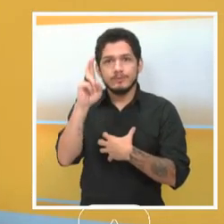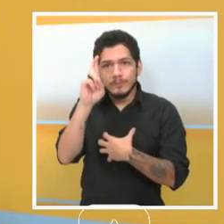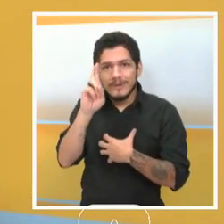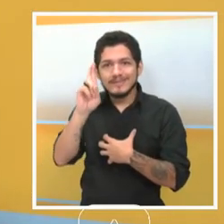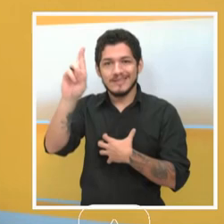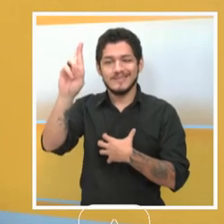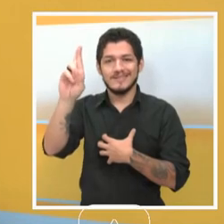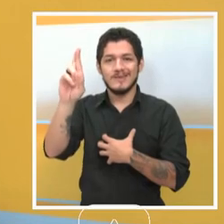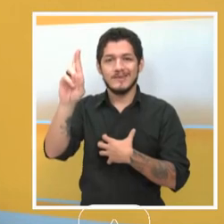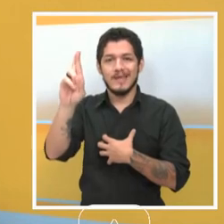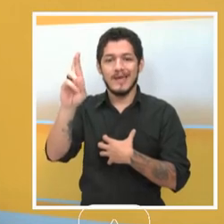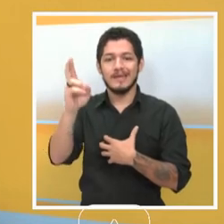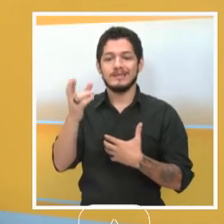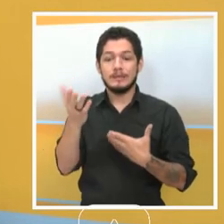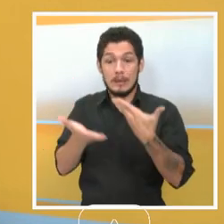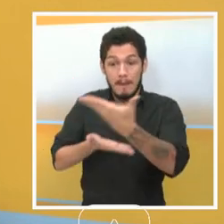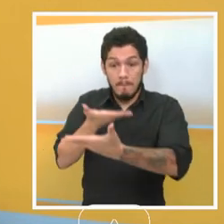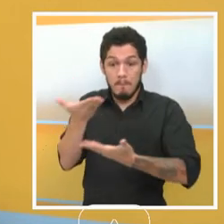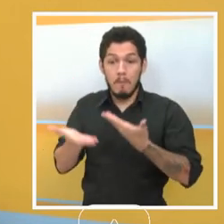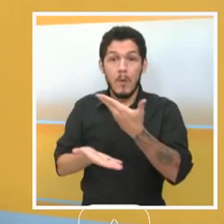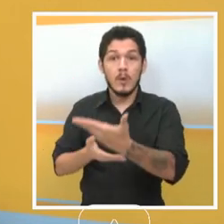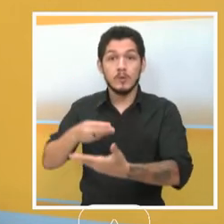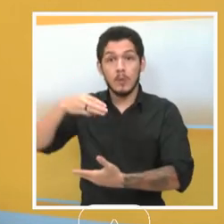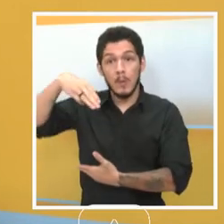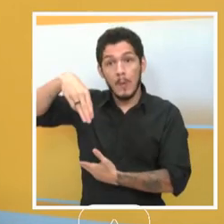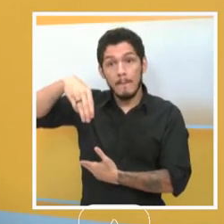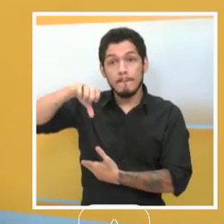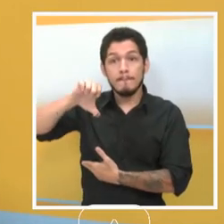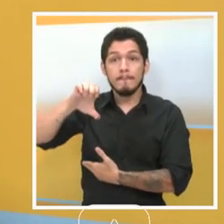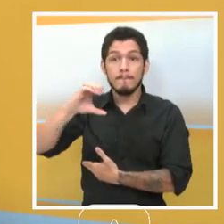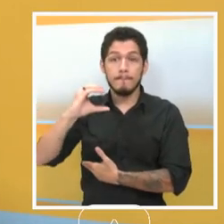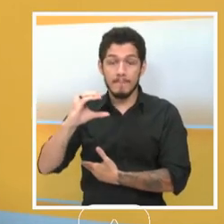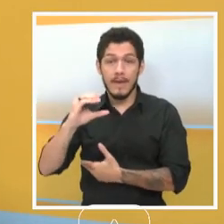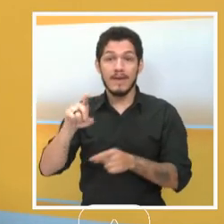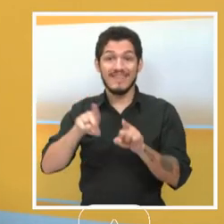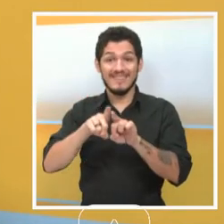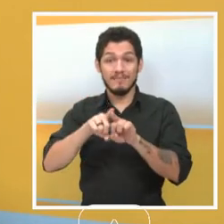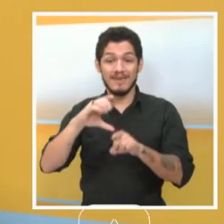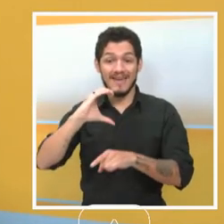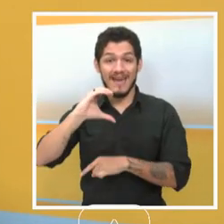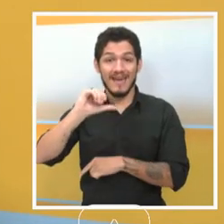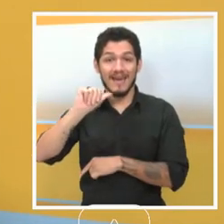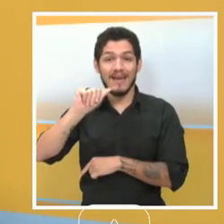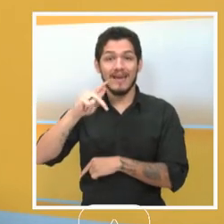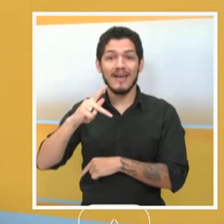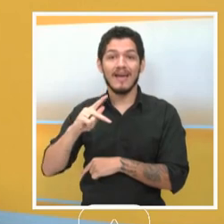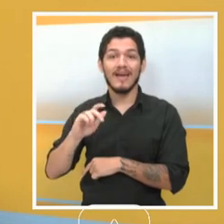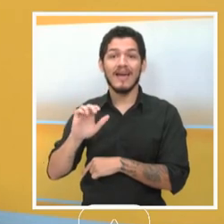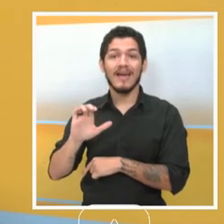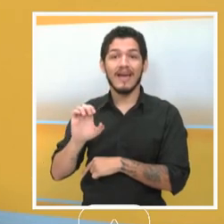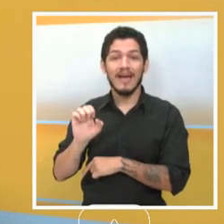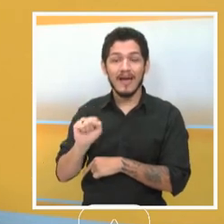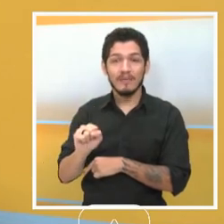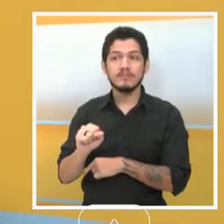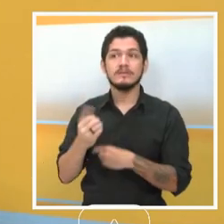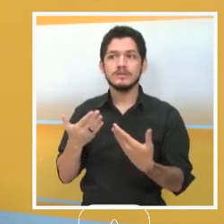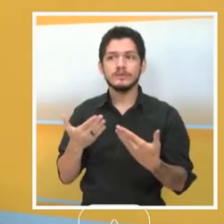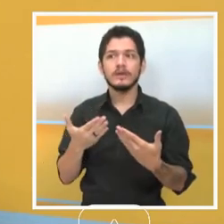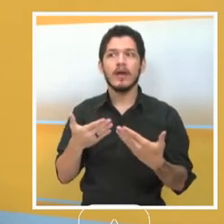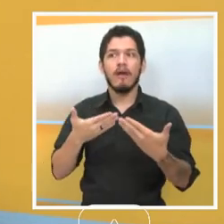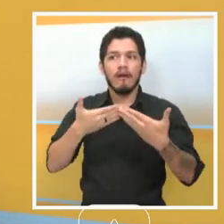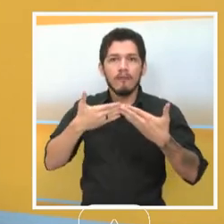MEC, da CAP, SECAD, como eu coloquei, de oportunizar acesso ao ensino superior